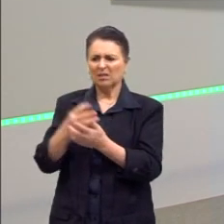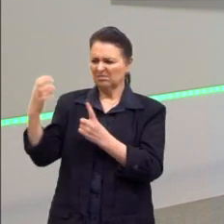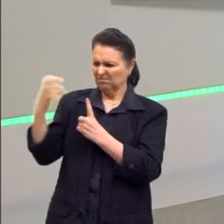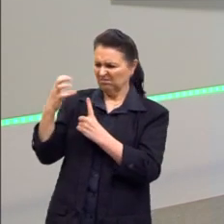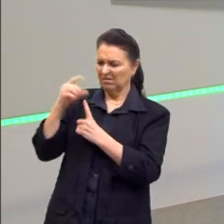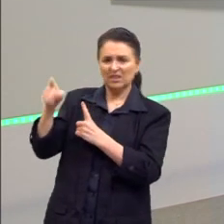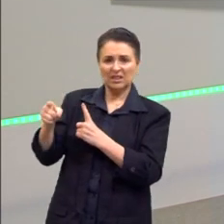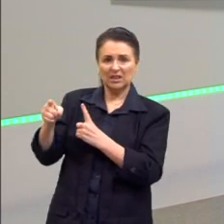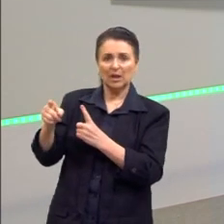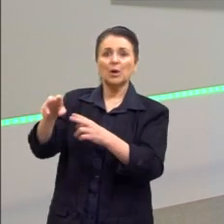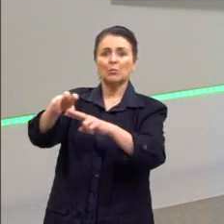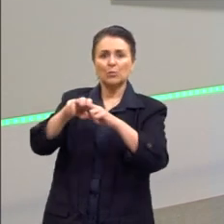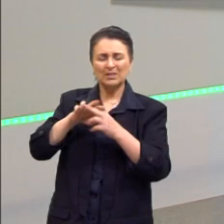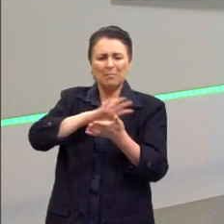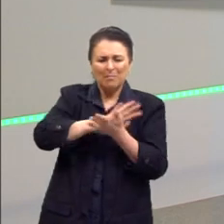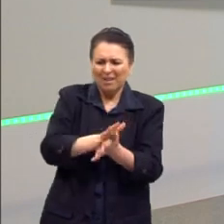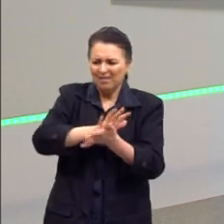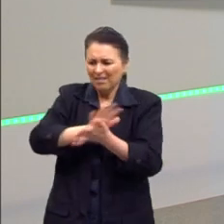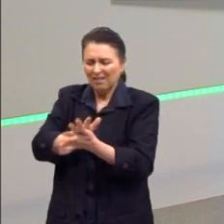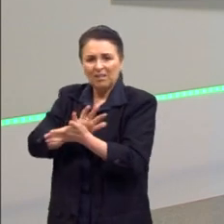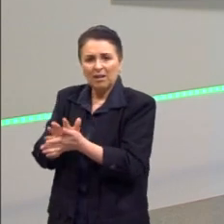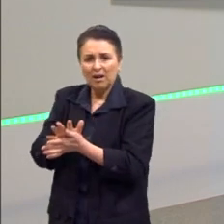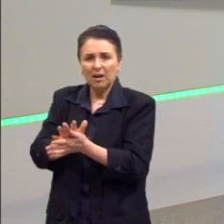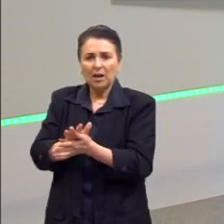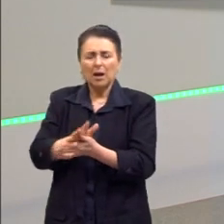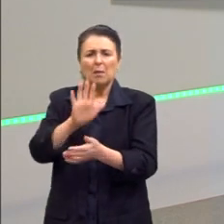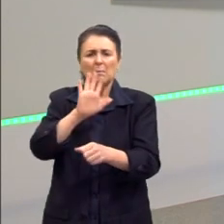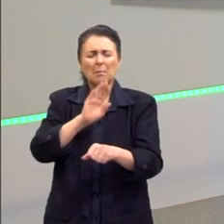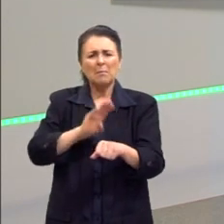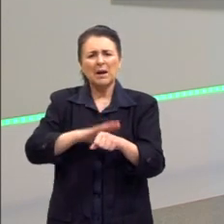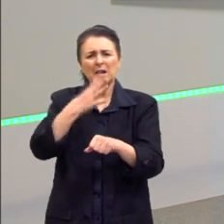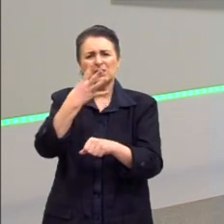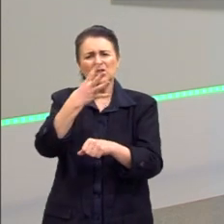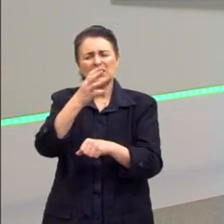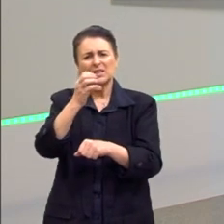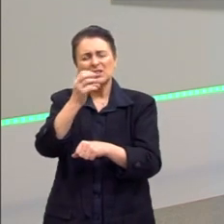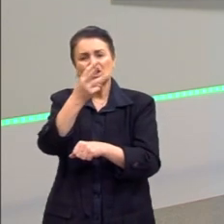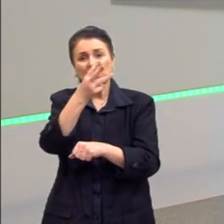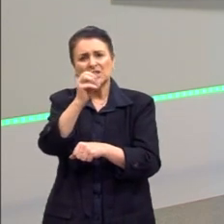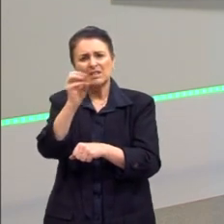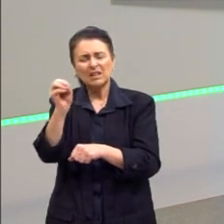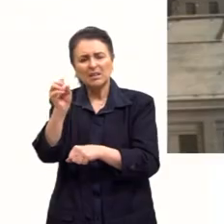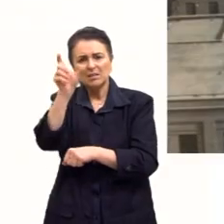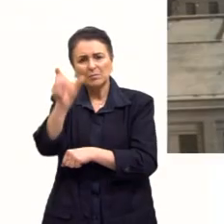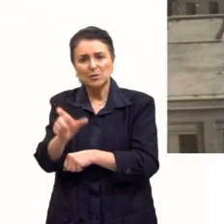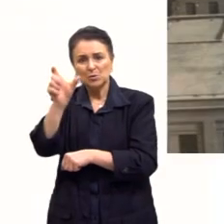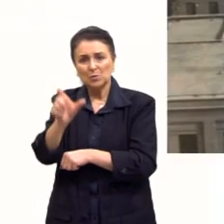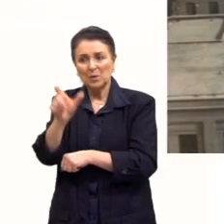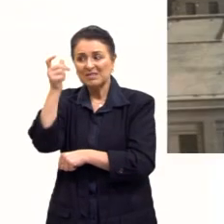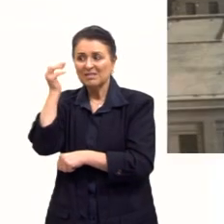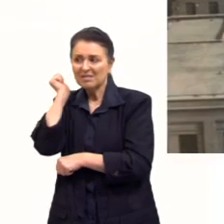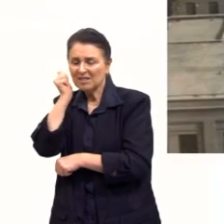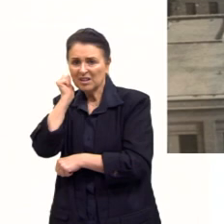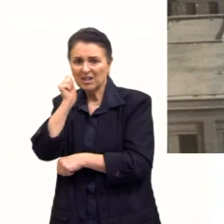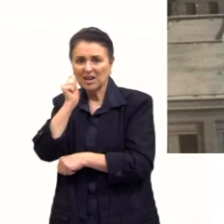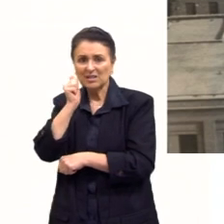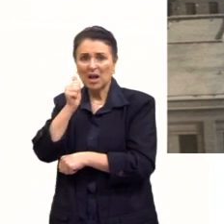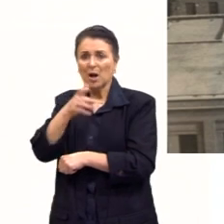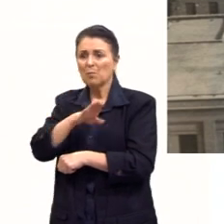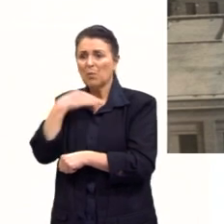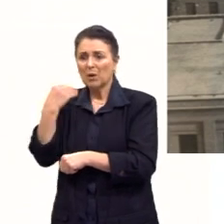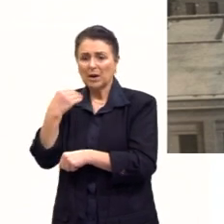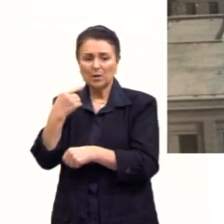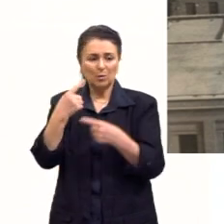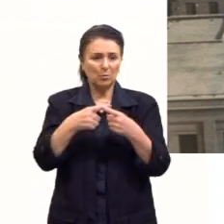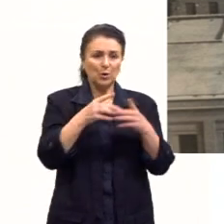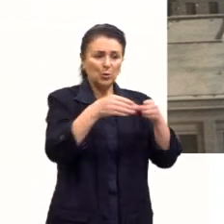massacre. Eles mataram mais de 300 pessoas, tacaram fogo em lojas, em casas de pessoas negras. Então, para nos mostrar também,